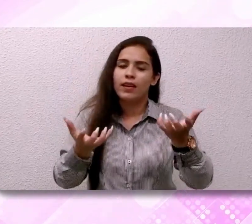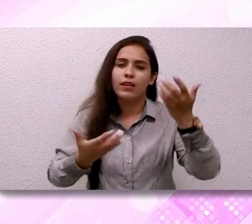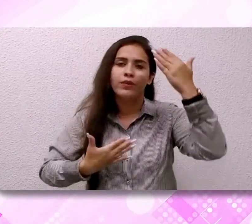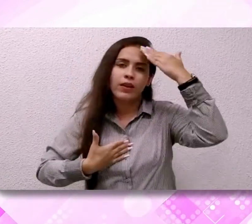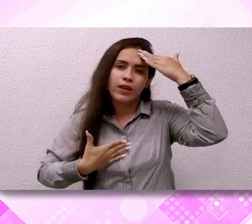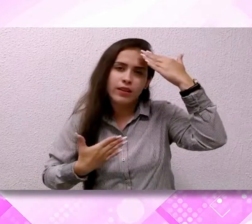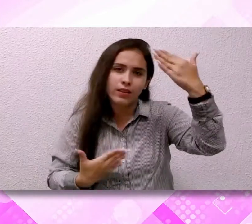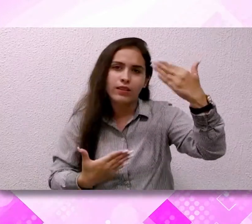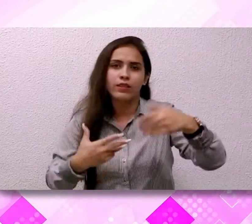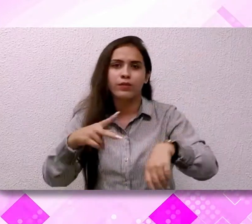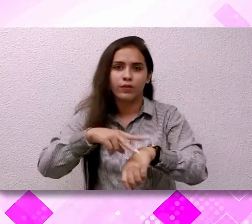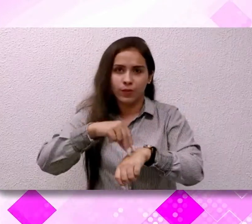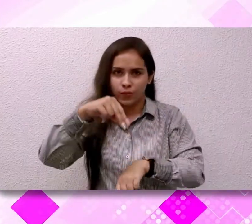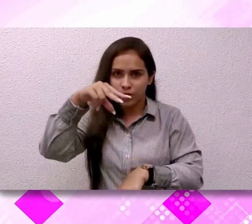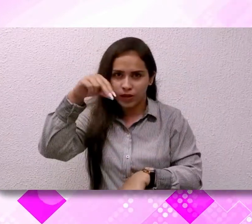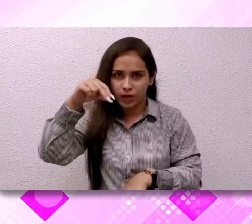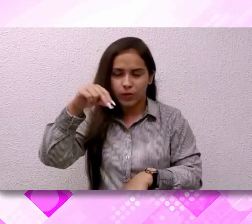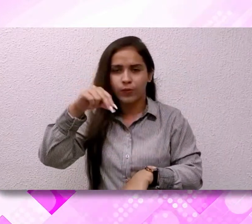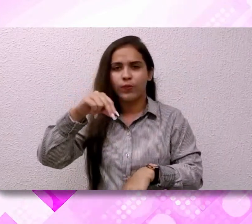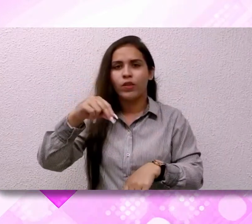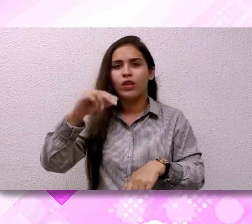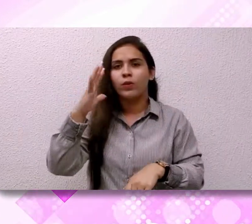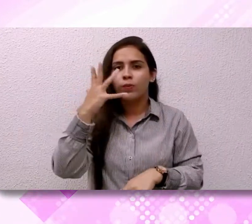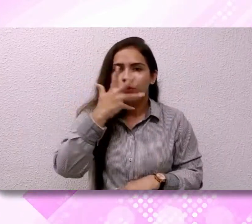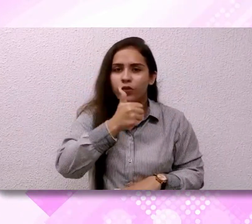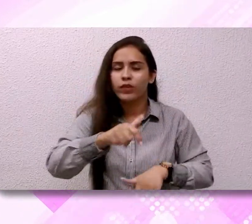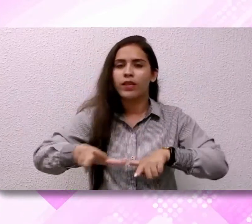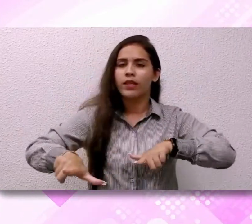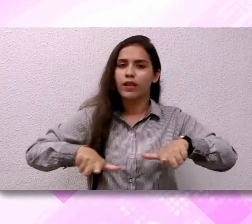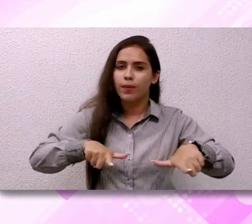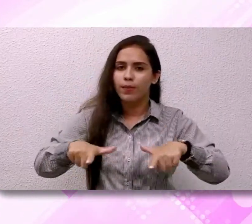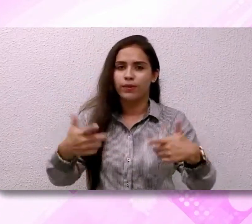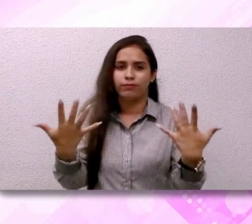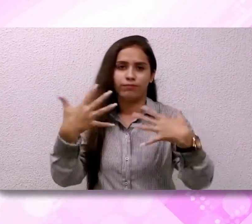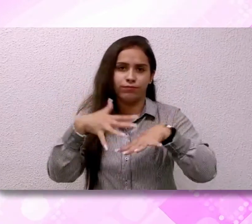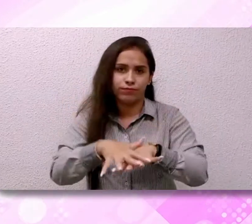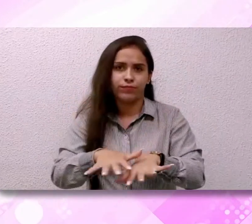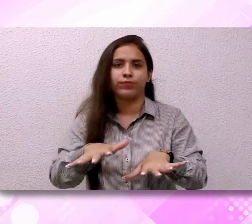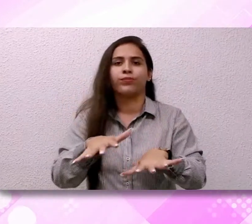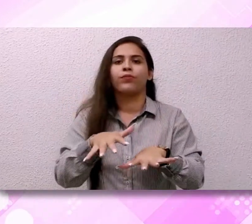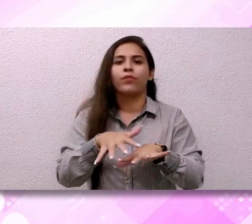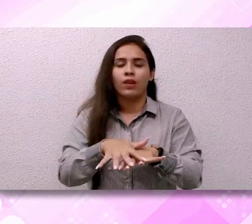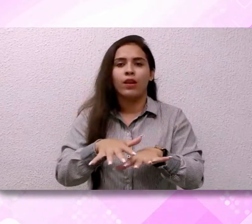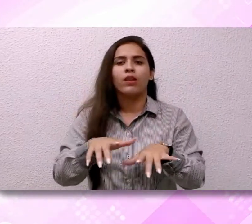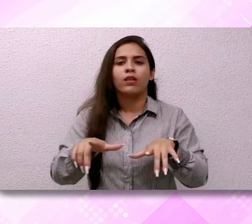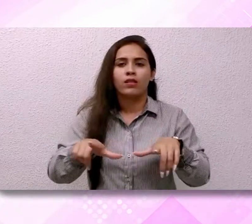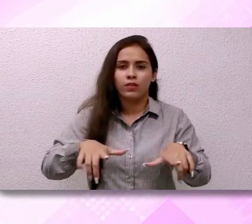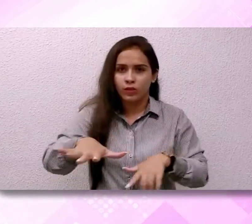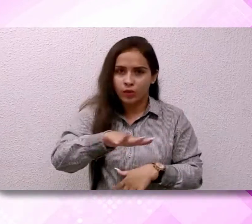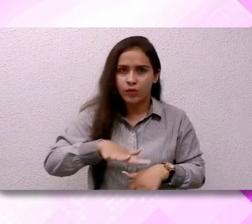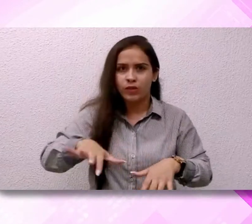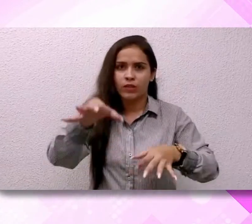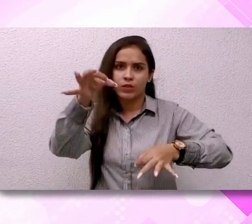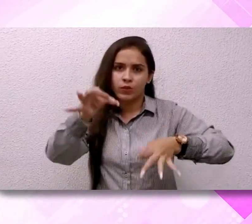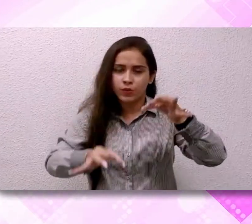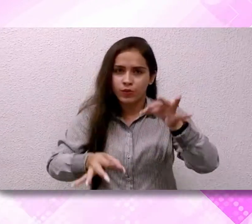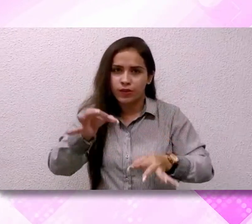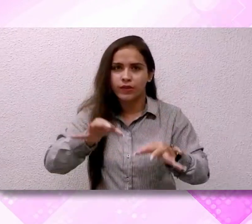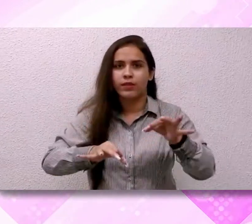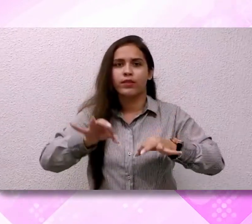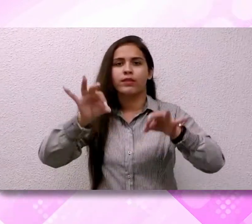Quero agradecer ao Tribunal de Justiça o belíssimo trabalho de inclusão que faz dentro do